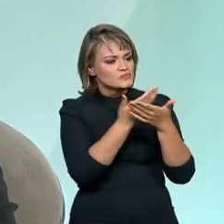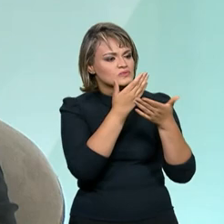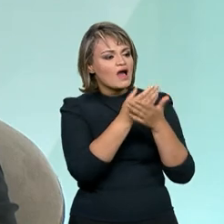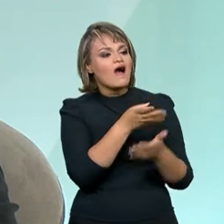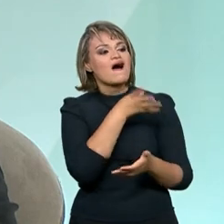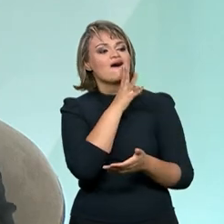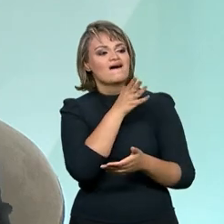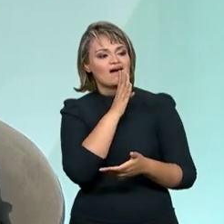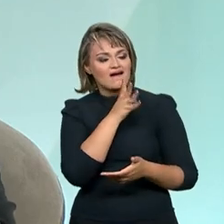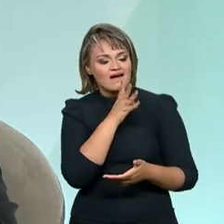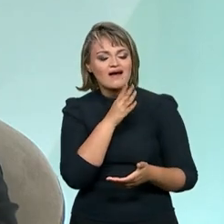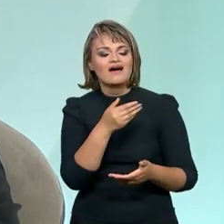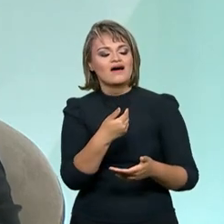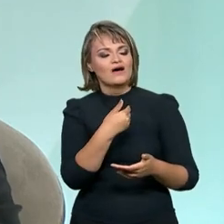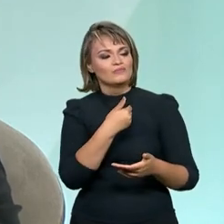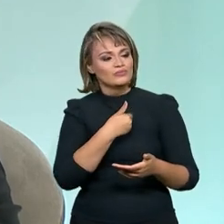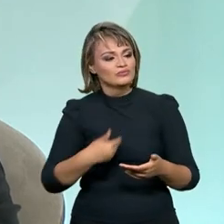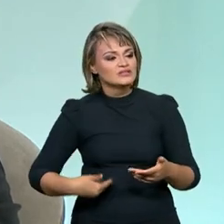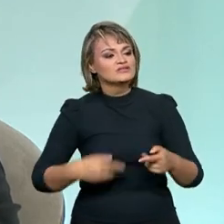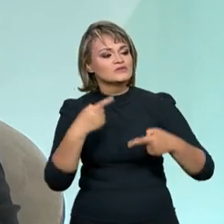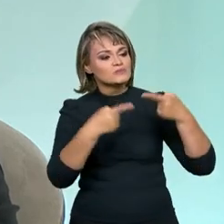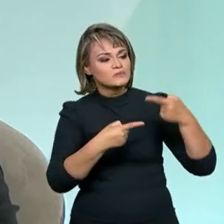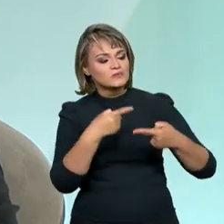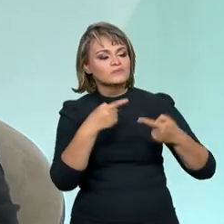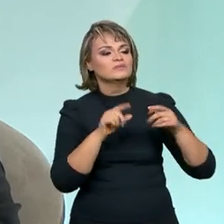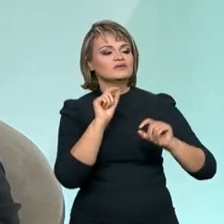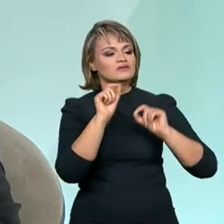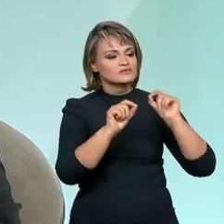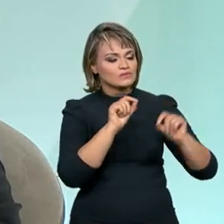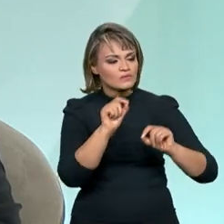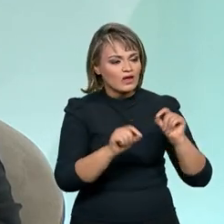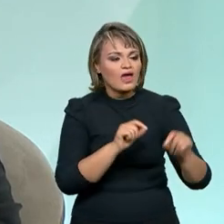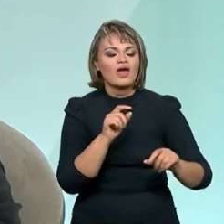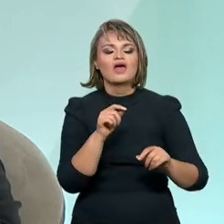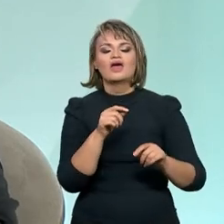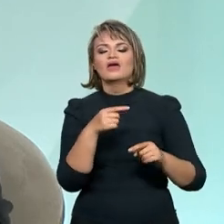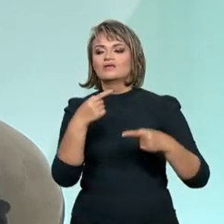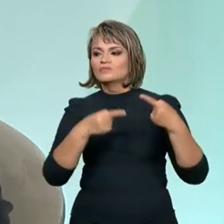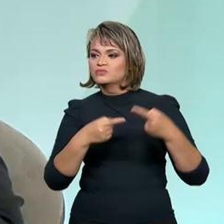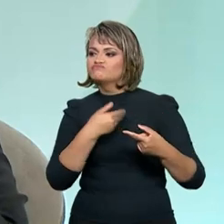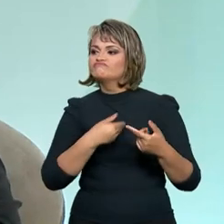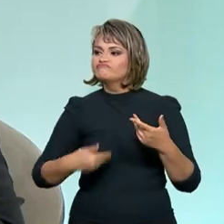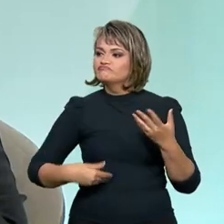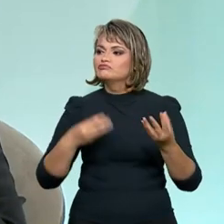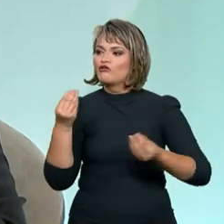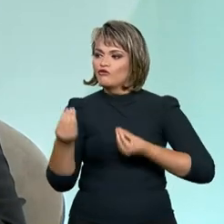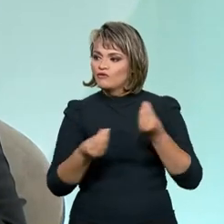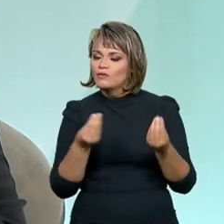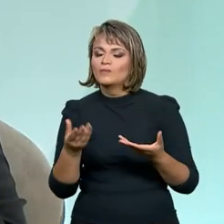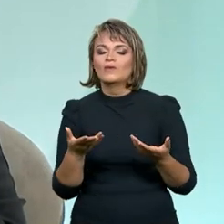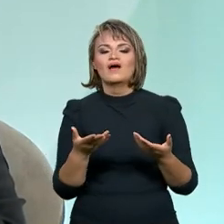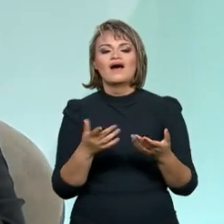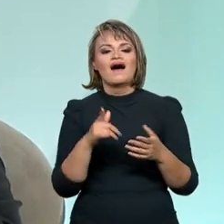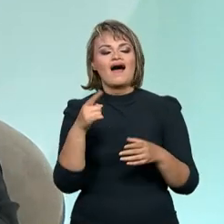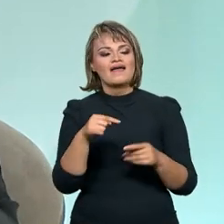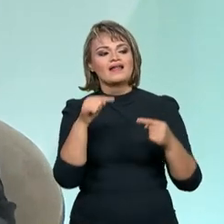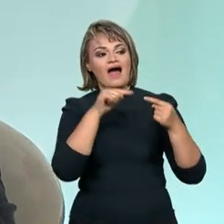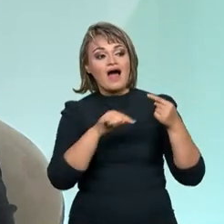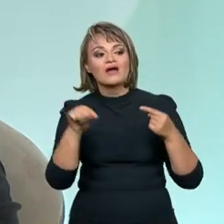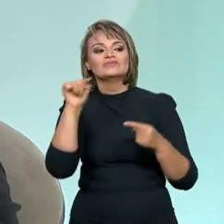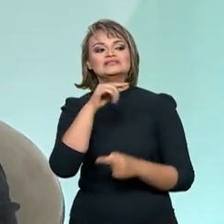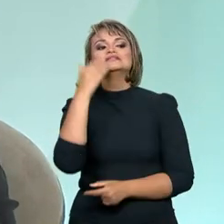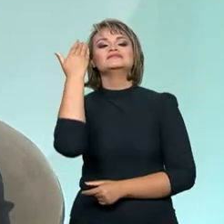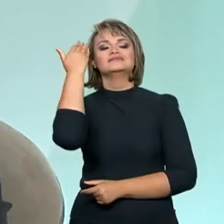políticas que são abrangidas pelo Ministério da Mulher, da Família e dos Direitos Humanos e terem, então, uma atualização e uma